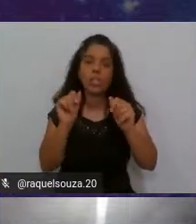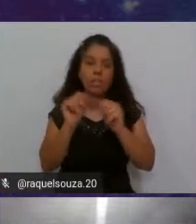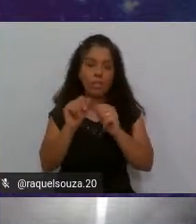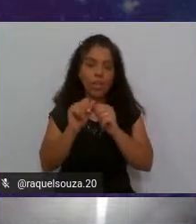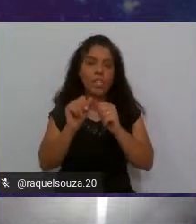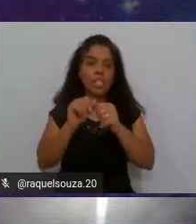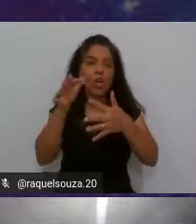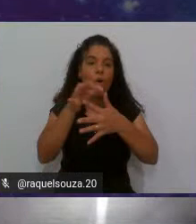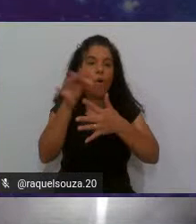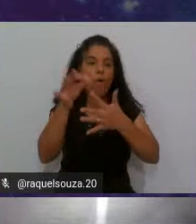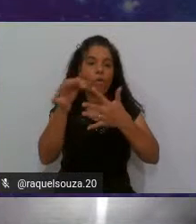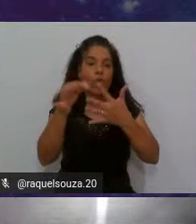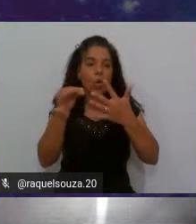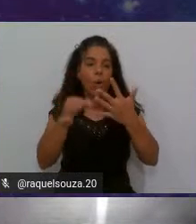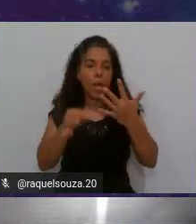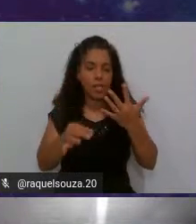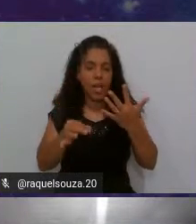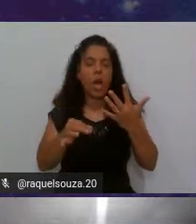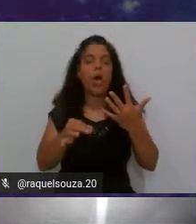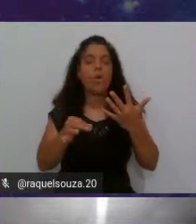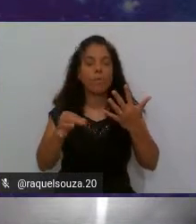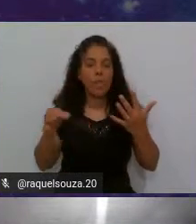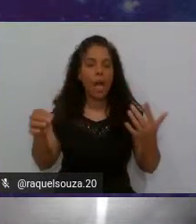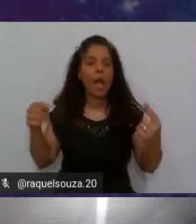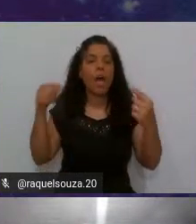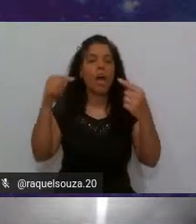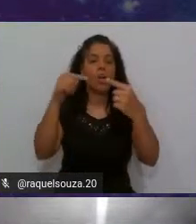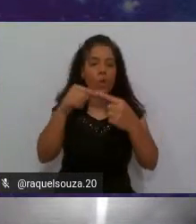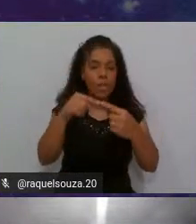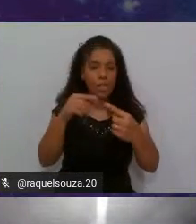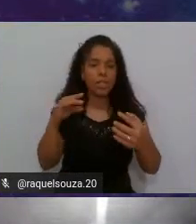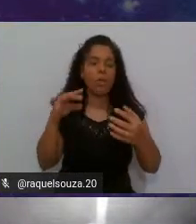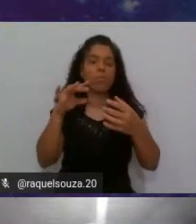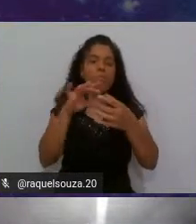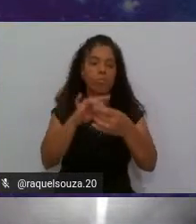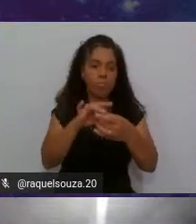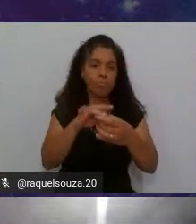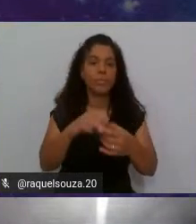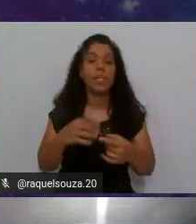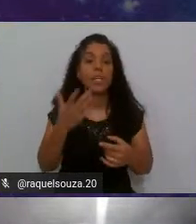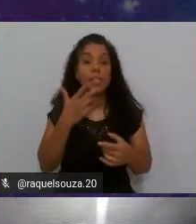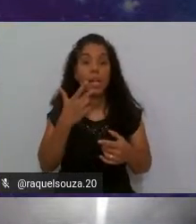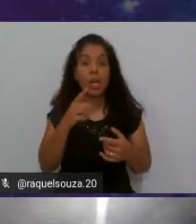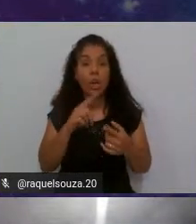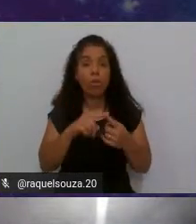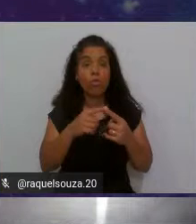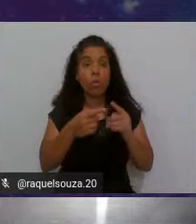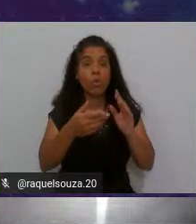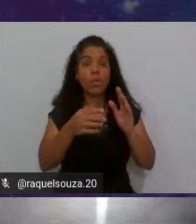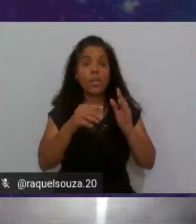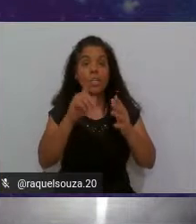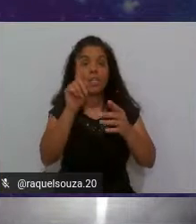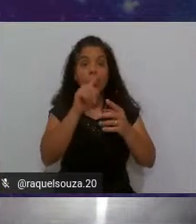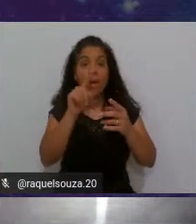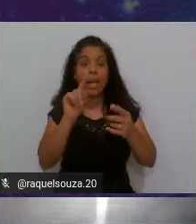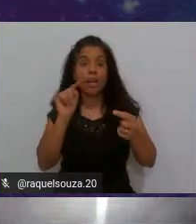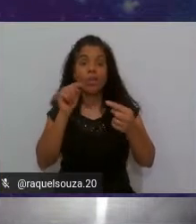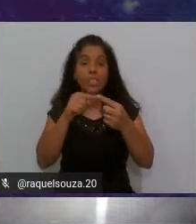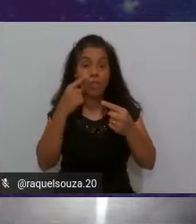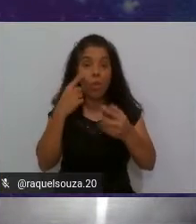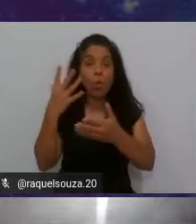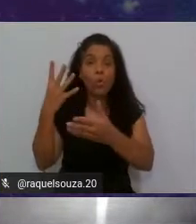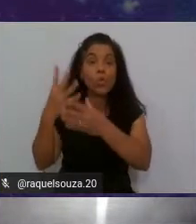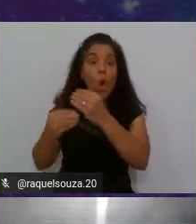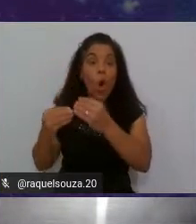configuração da conexão eu vou desmarcar e marcar olha lá você vê que some